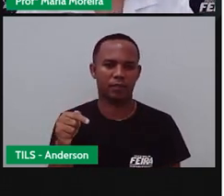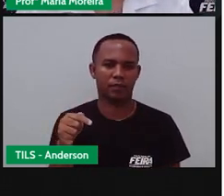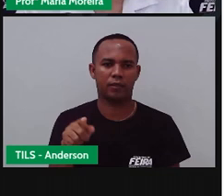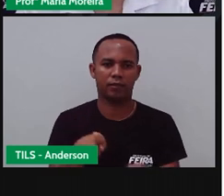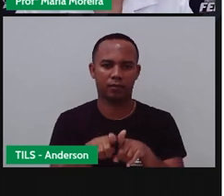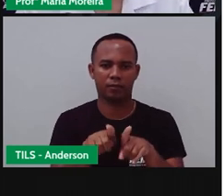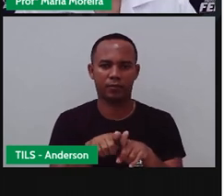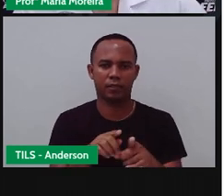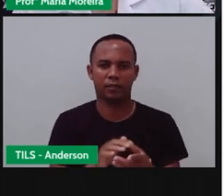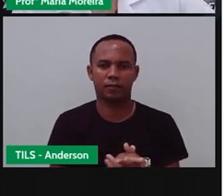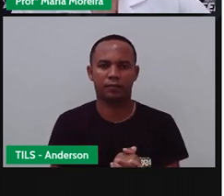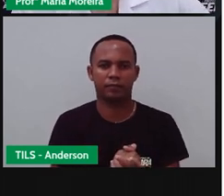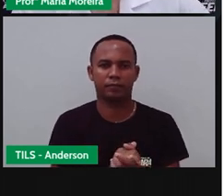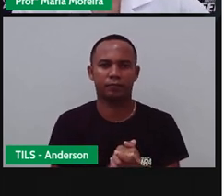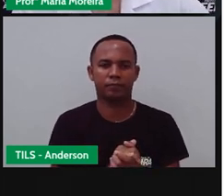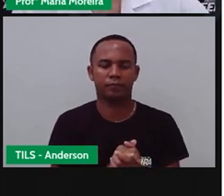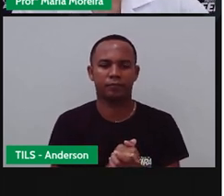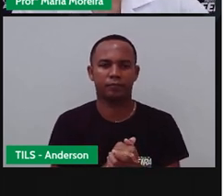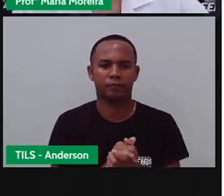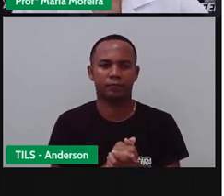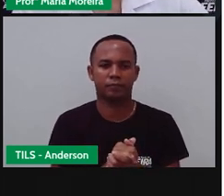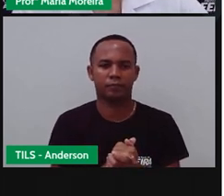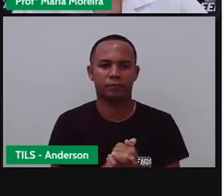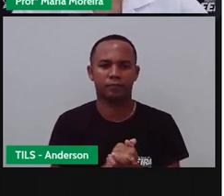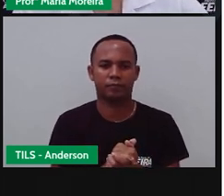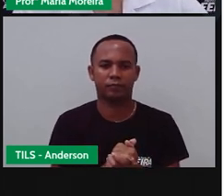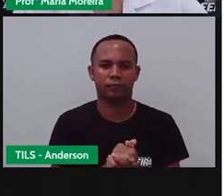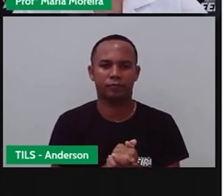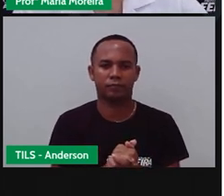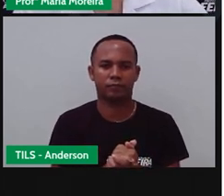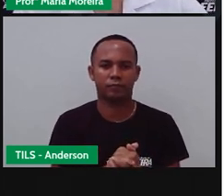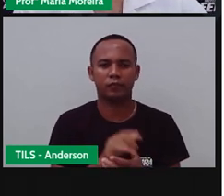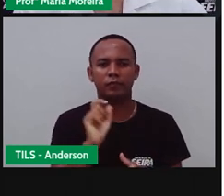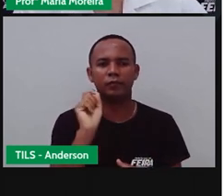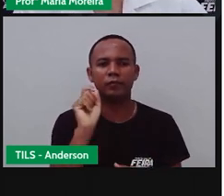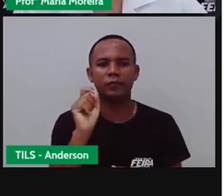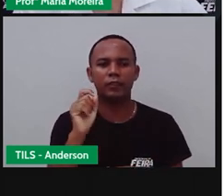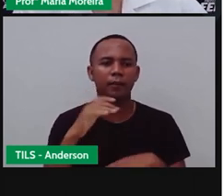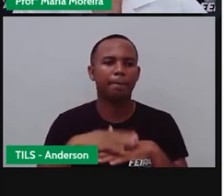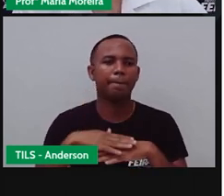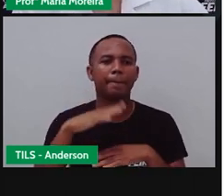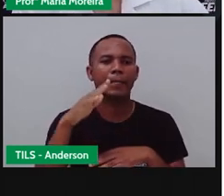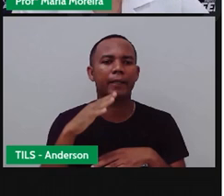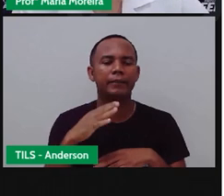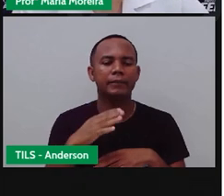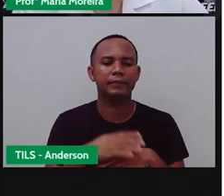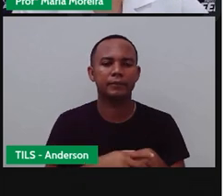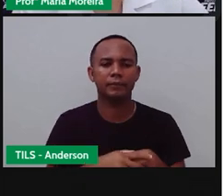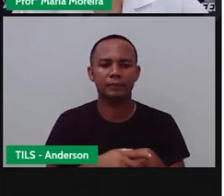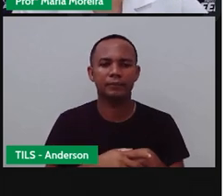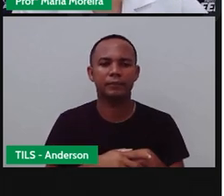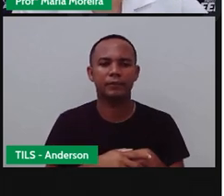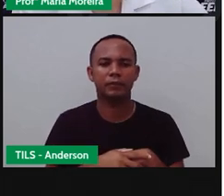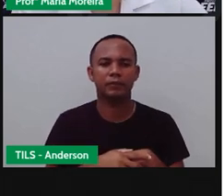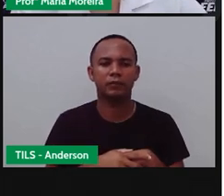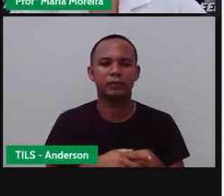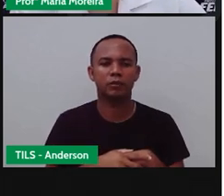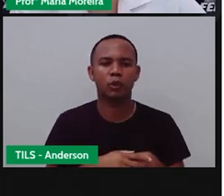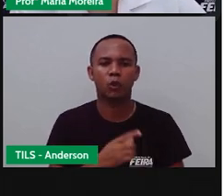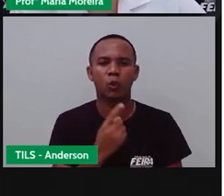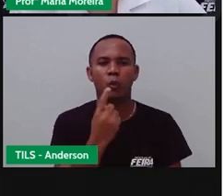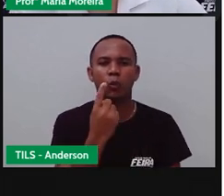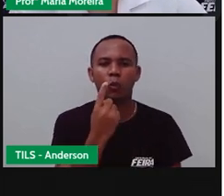calendário, tá? Então, vamos lá. O que mais que aparece aqui pra gente, né? Uma quinzena,